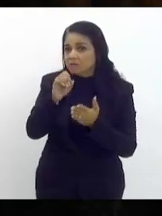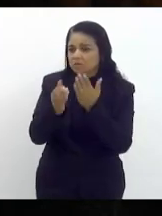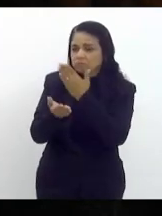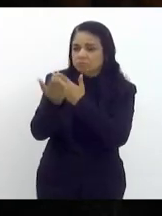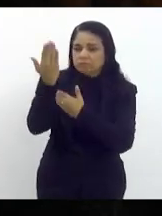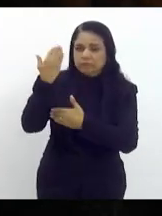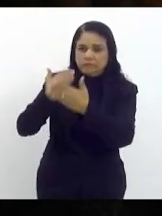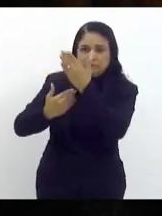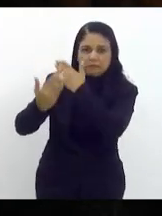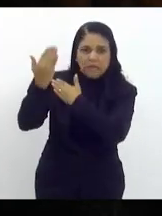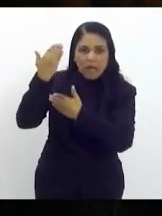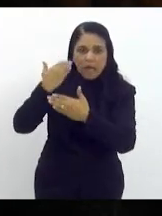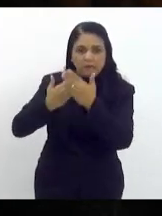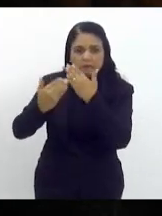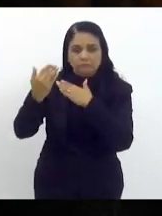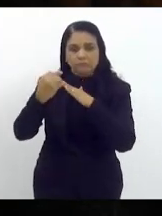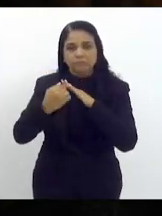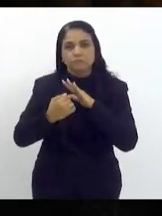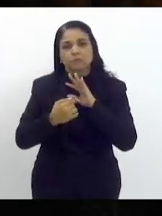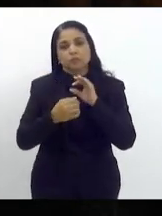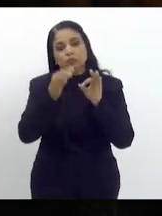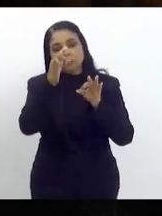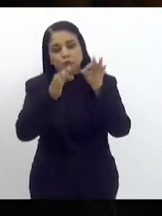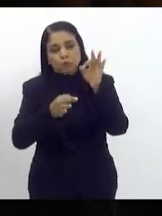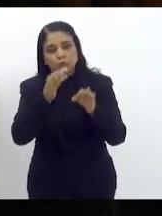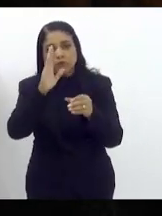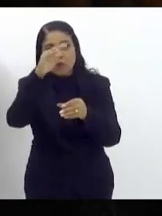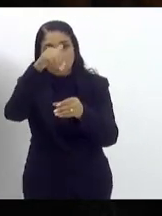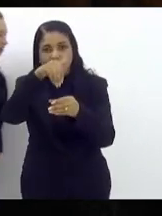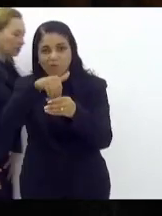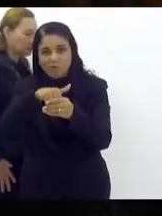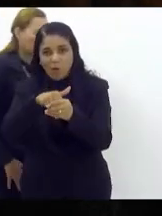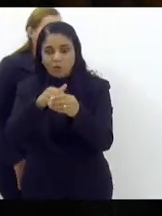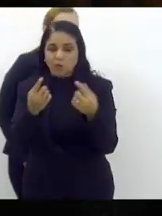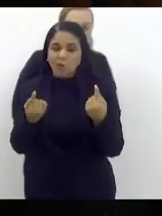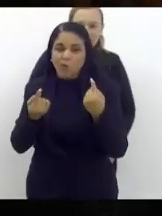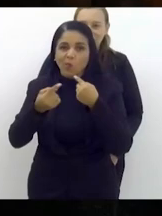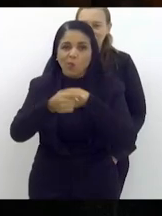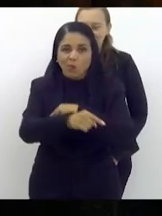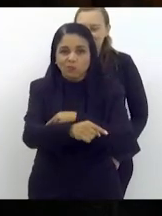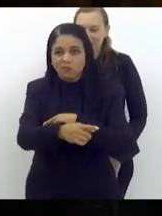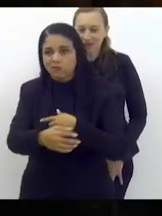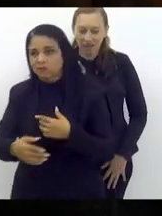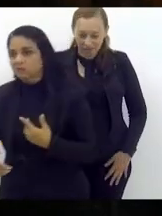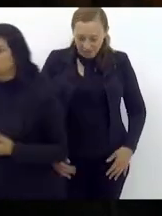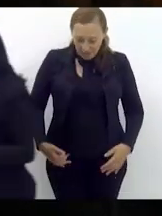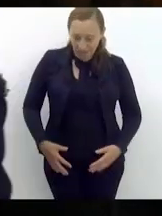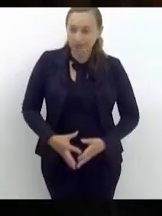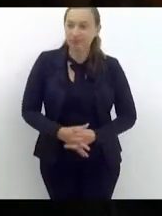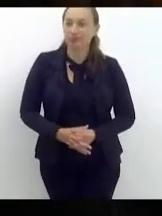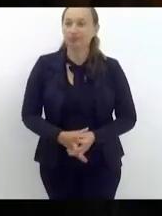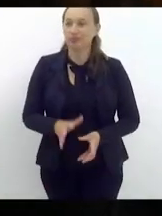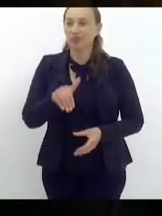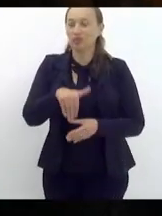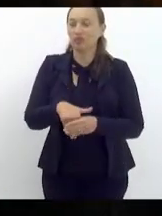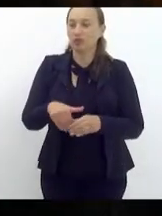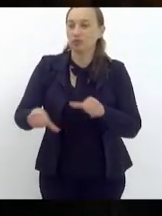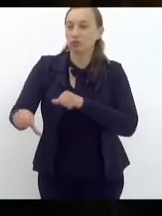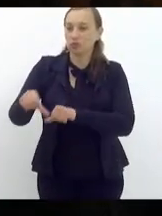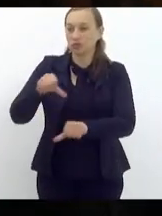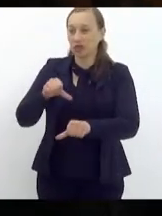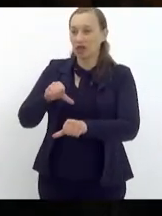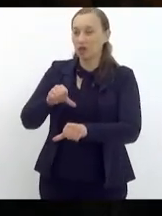justificar votos contrários aliás voto contrário a favor